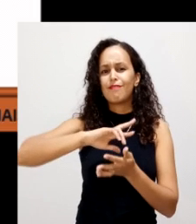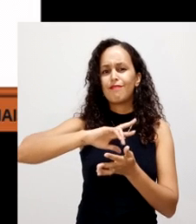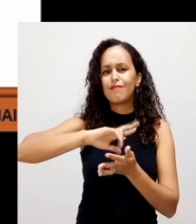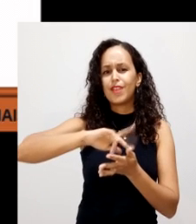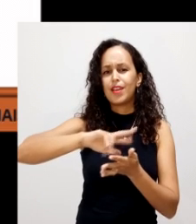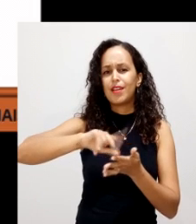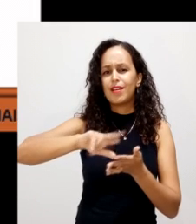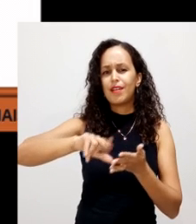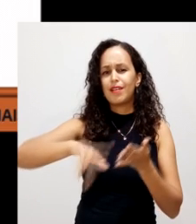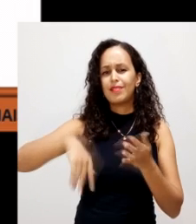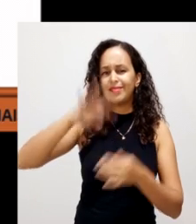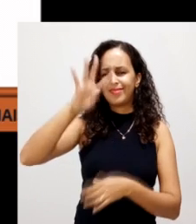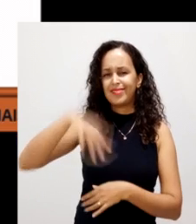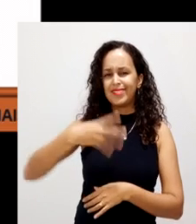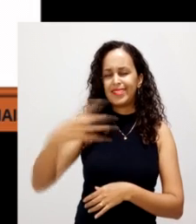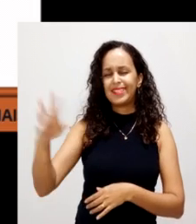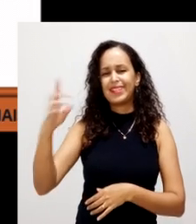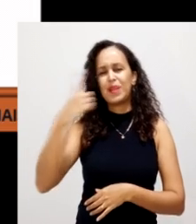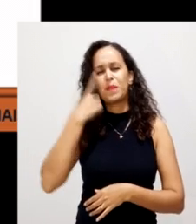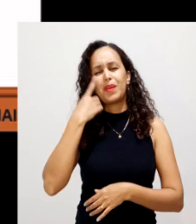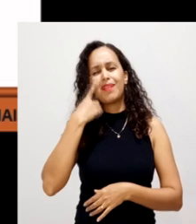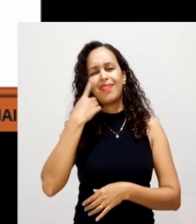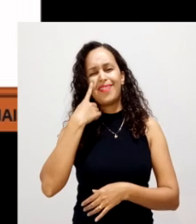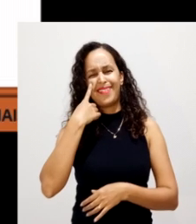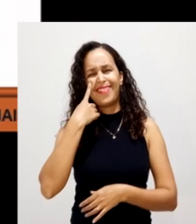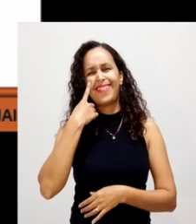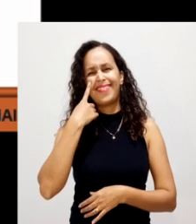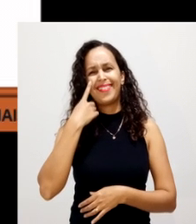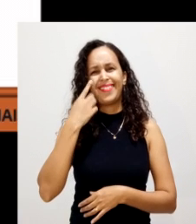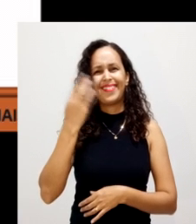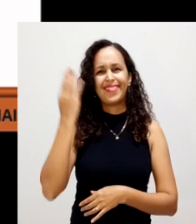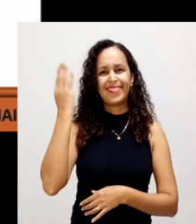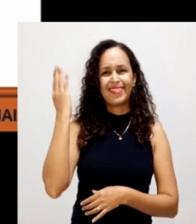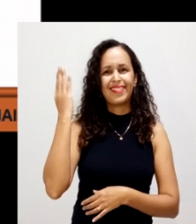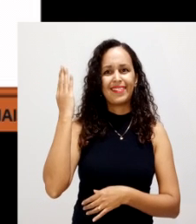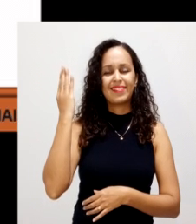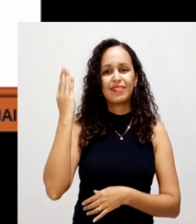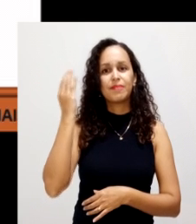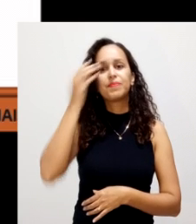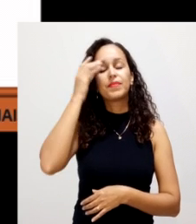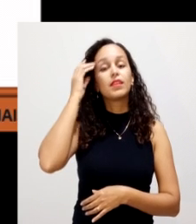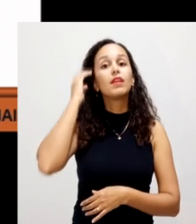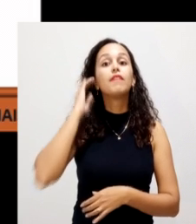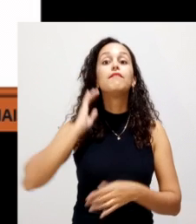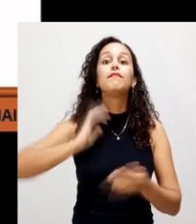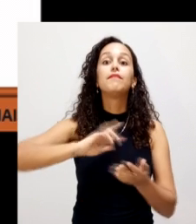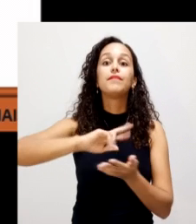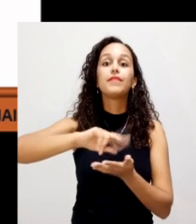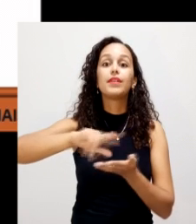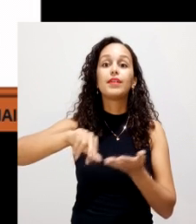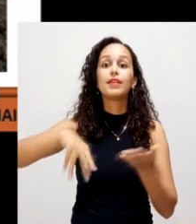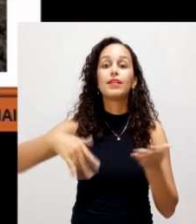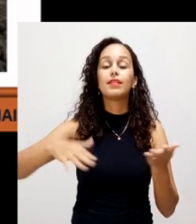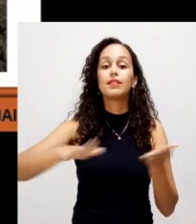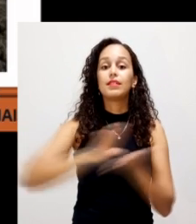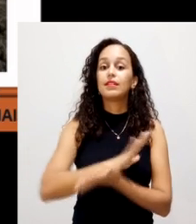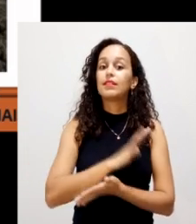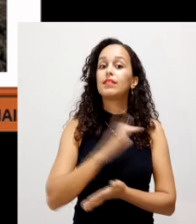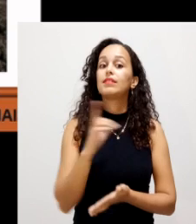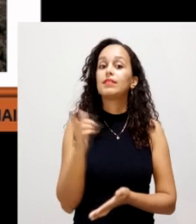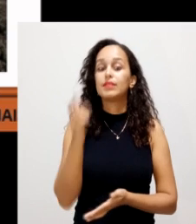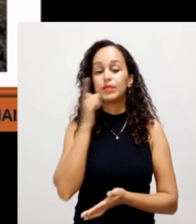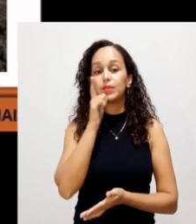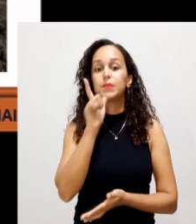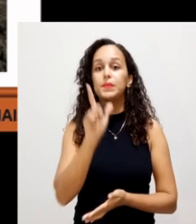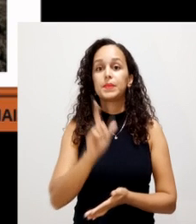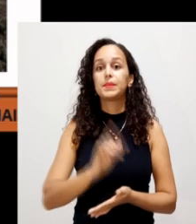outros aqui, né? Outros, a penha, a estequiococchi e muitas outras, a esterica,